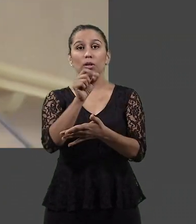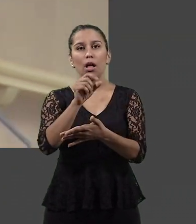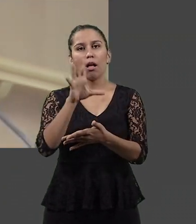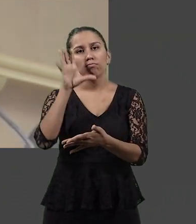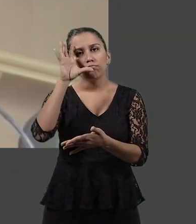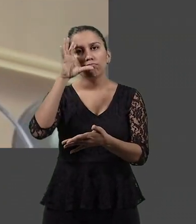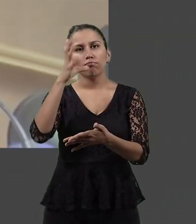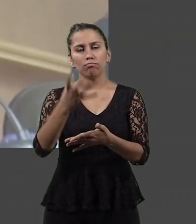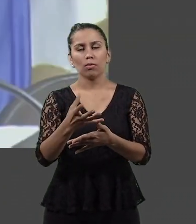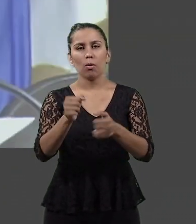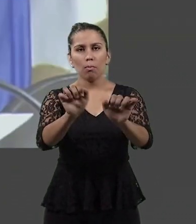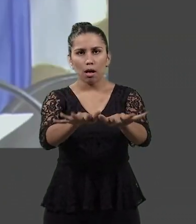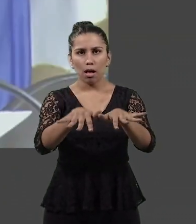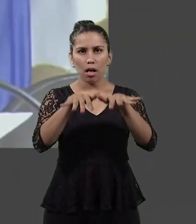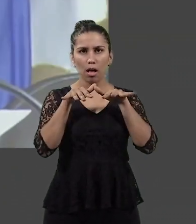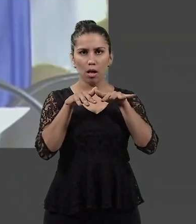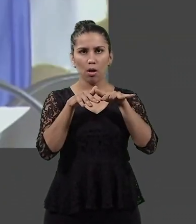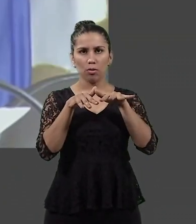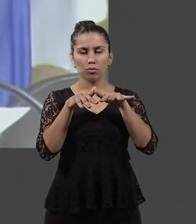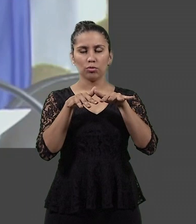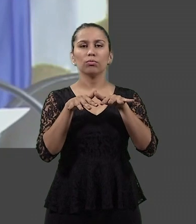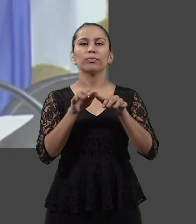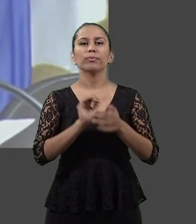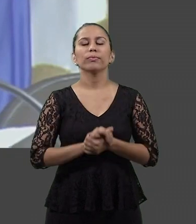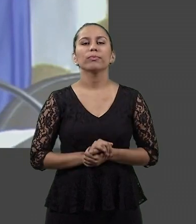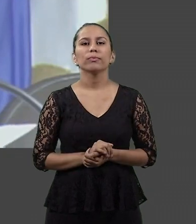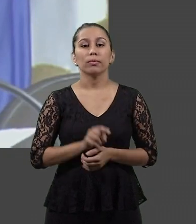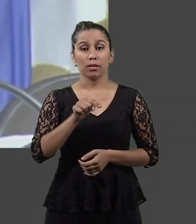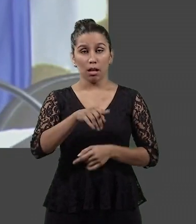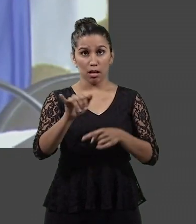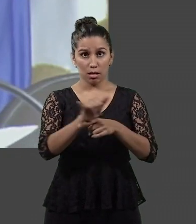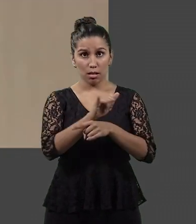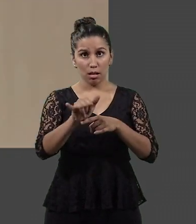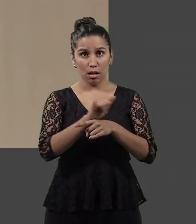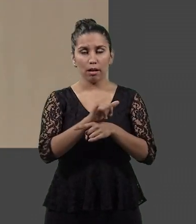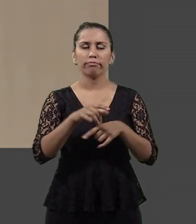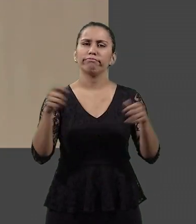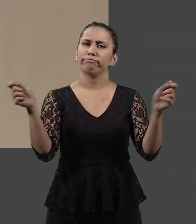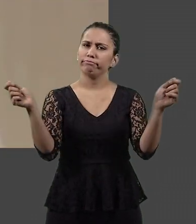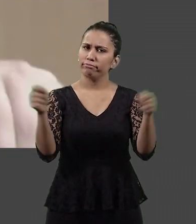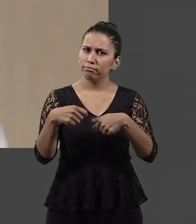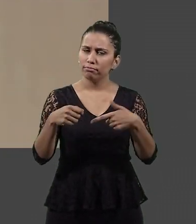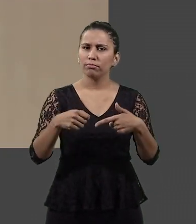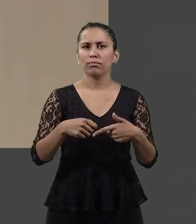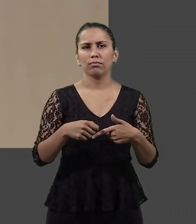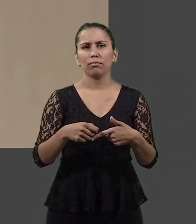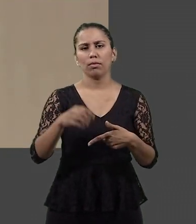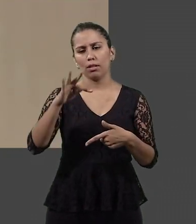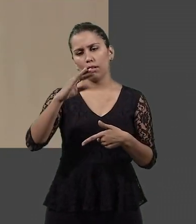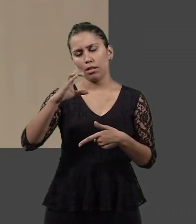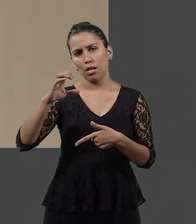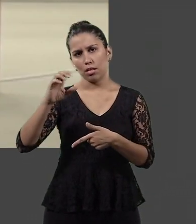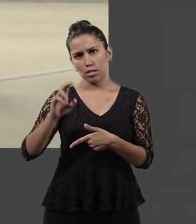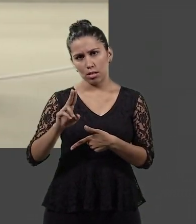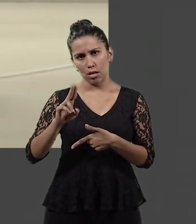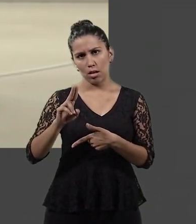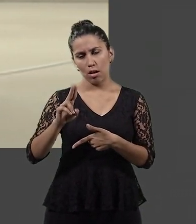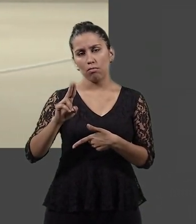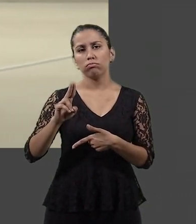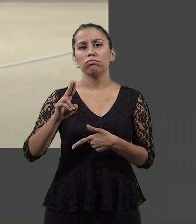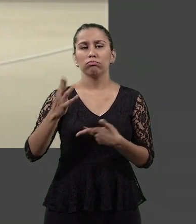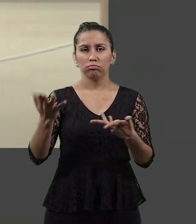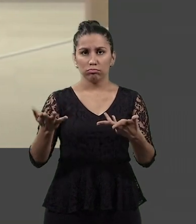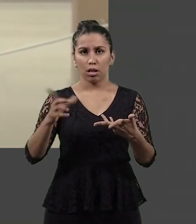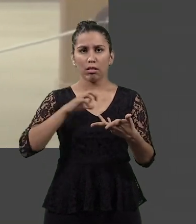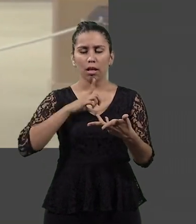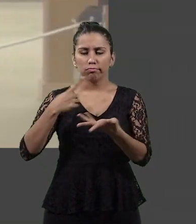auditoria coordenada. Essa estratégia permite a colaboração entre os Tribunais de Contas, com a definição de um